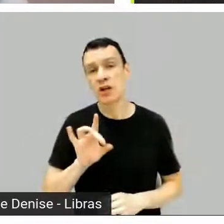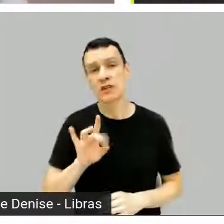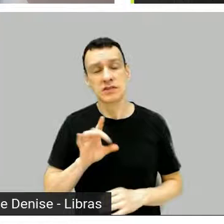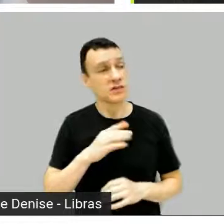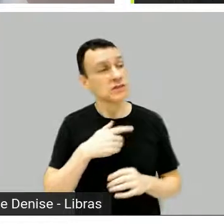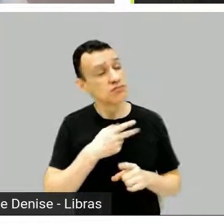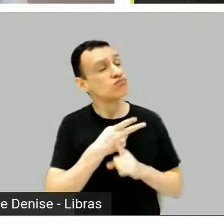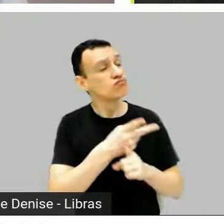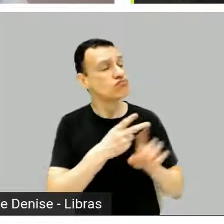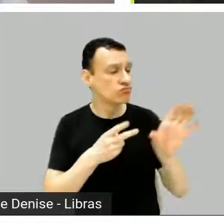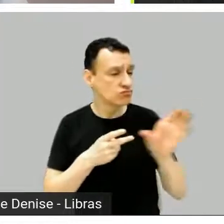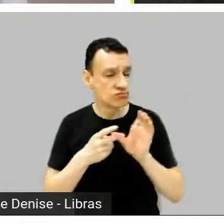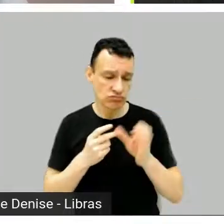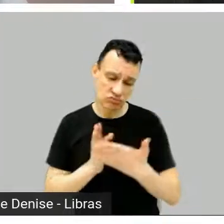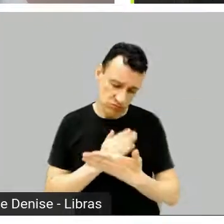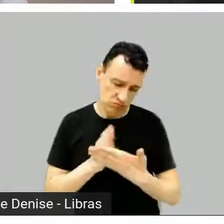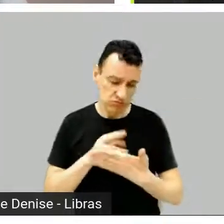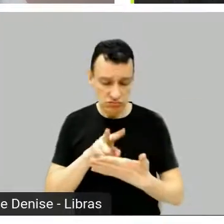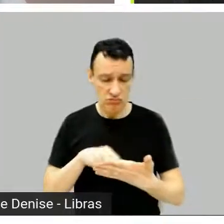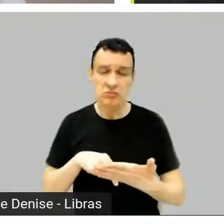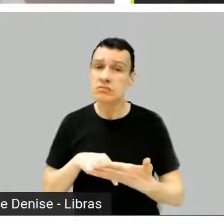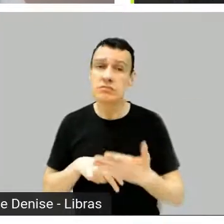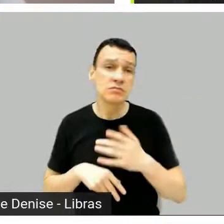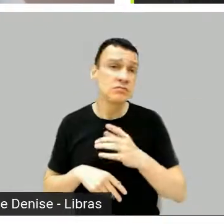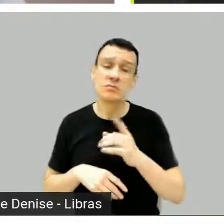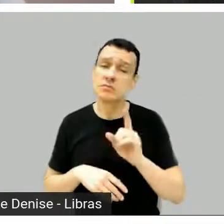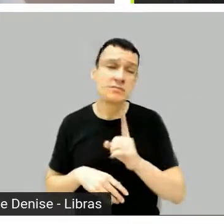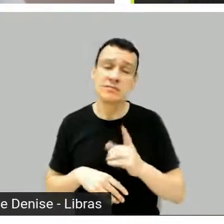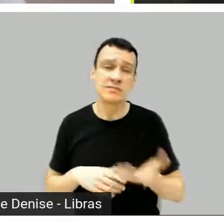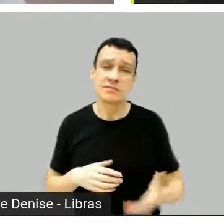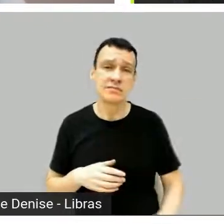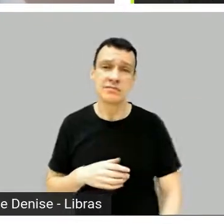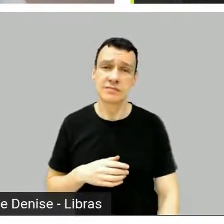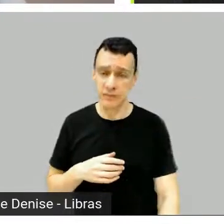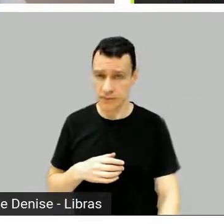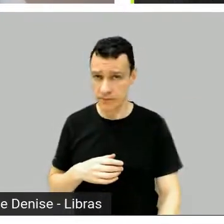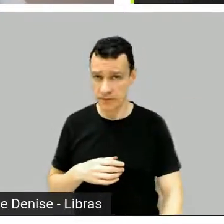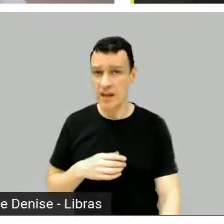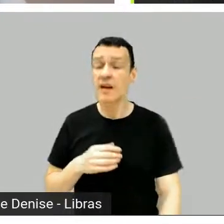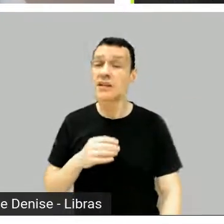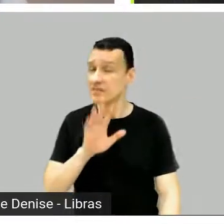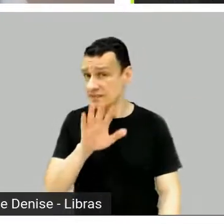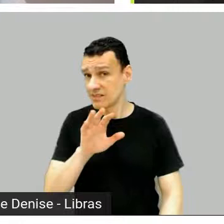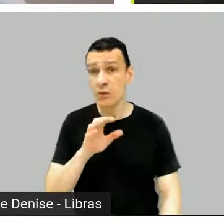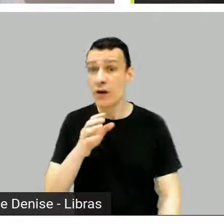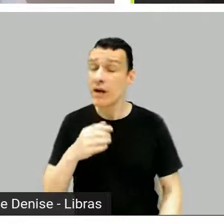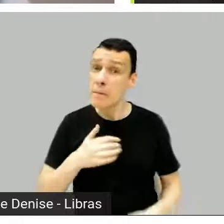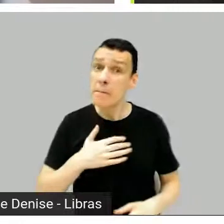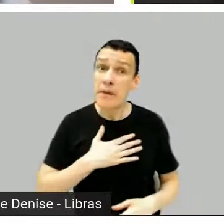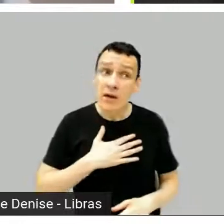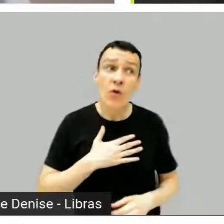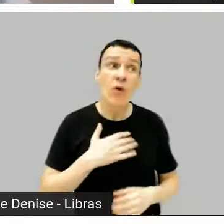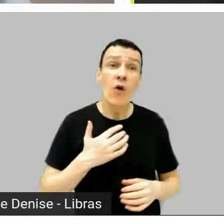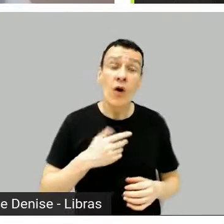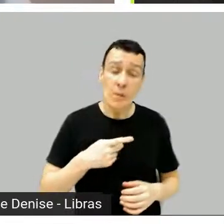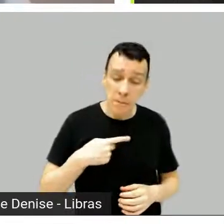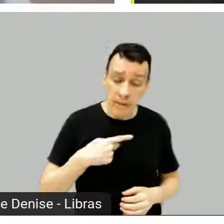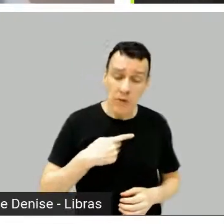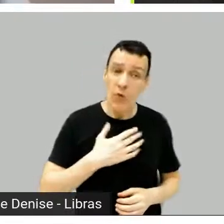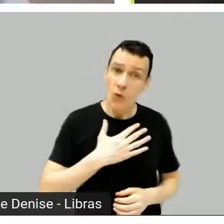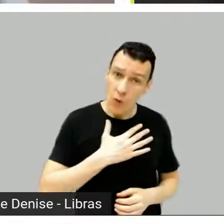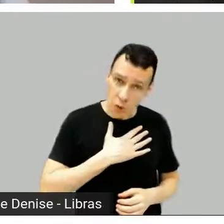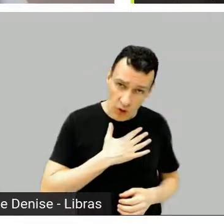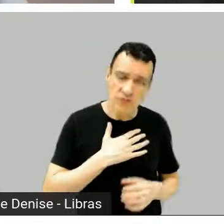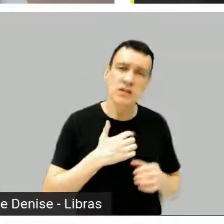mim eu meio fiz poucas. Então, seria isso, eu passaria só a fazer as que partem de mim. Essa é a